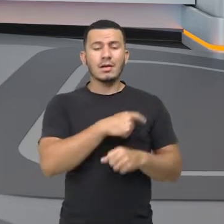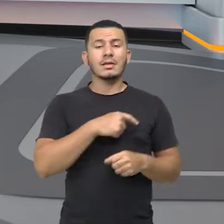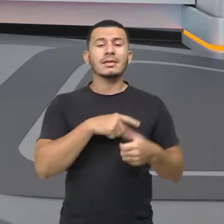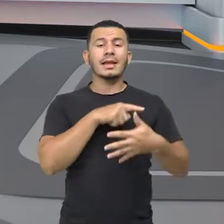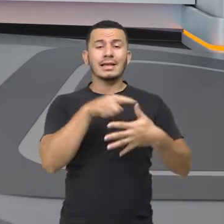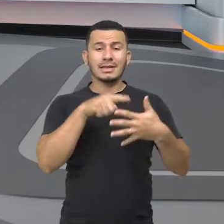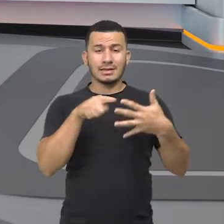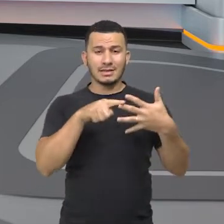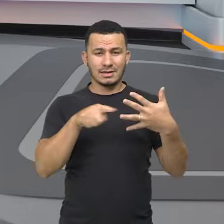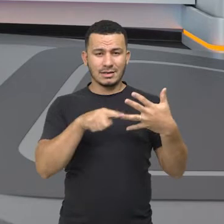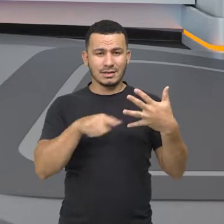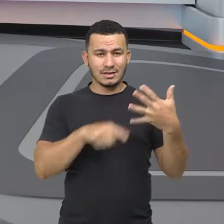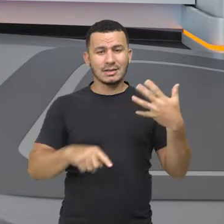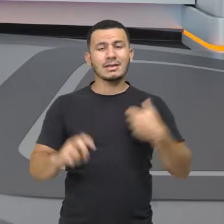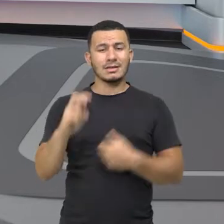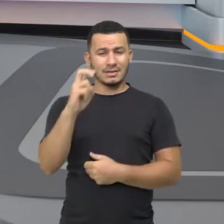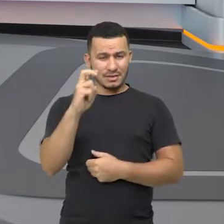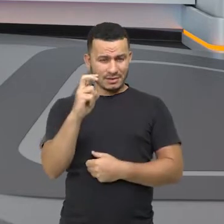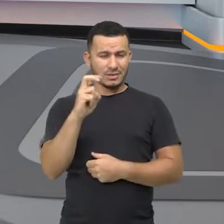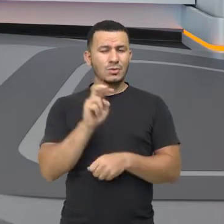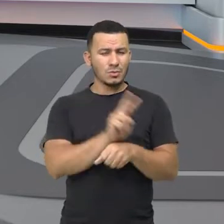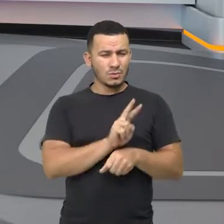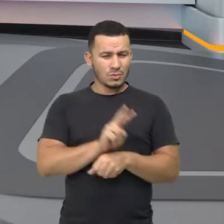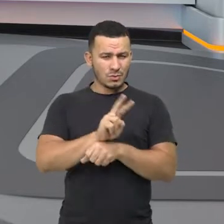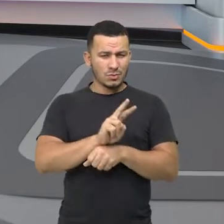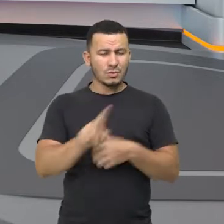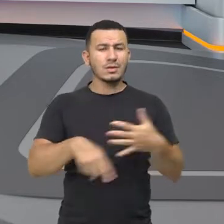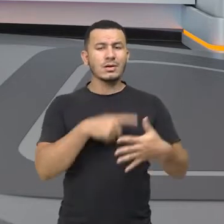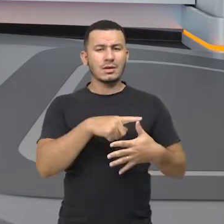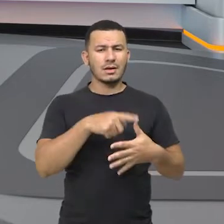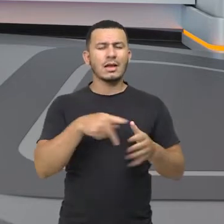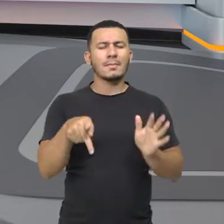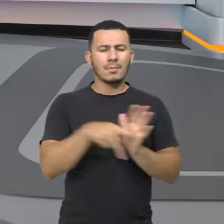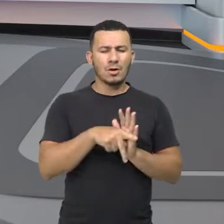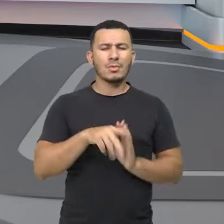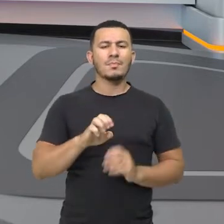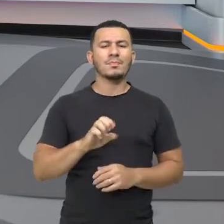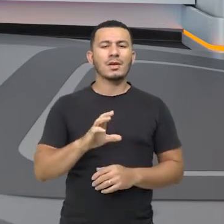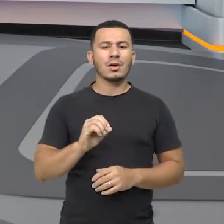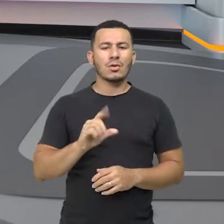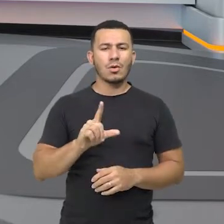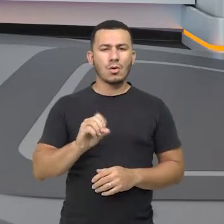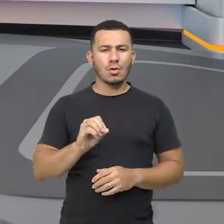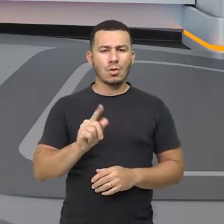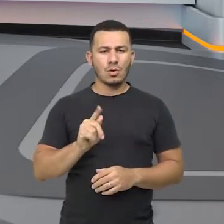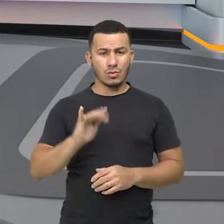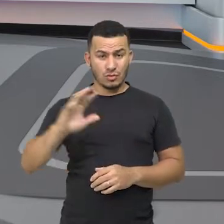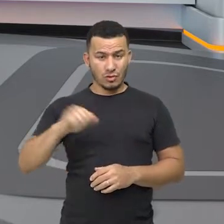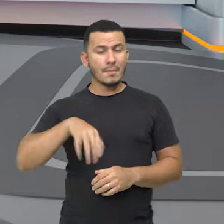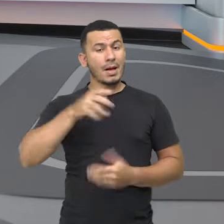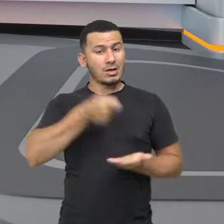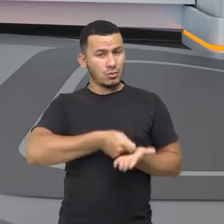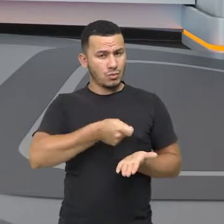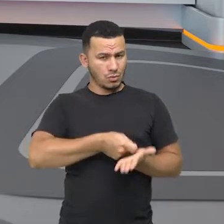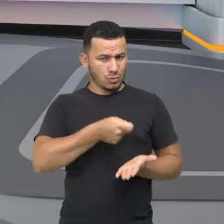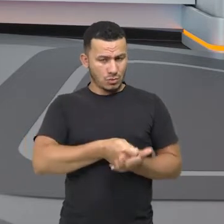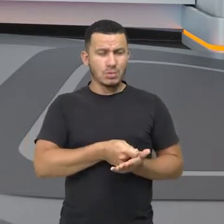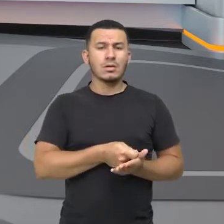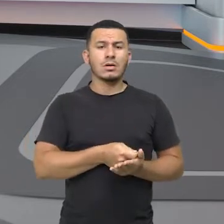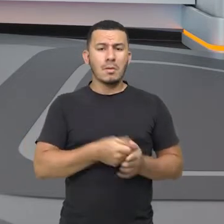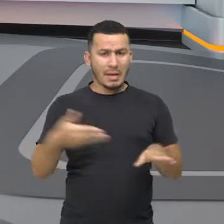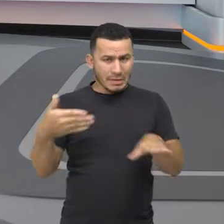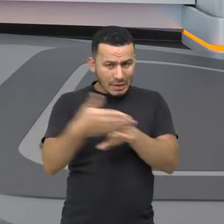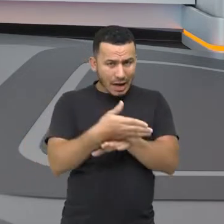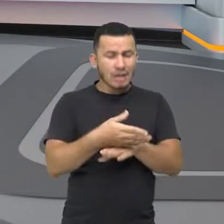tipos de unidade de proteção integral. A estação ecológica, que vai ser a considerada mais restritiva. Então, para entrar